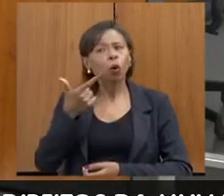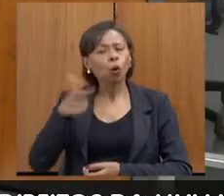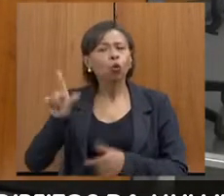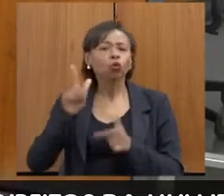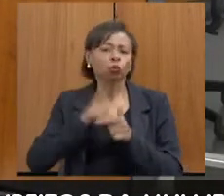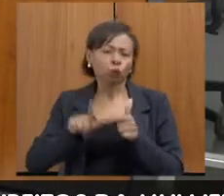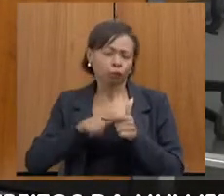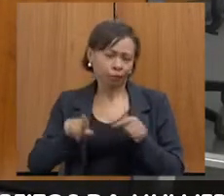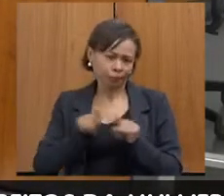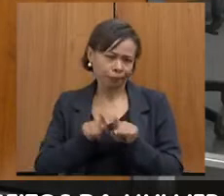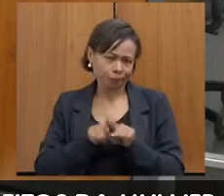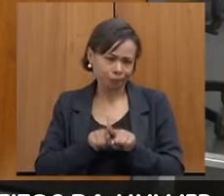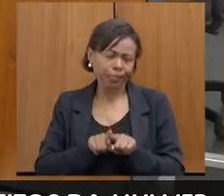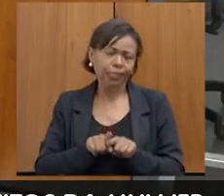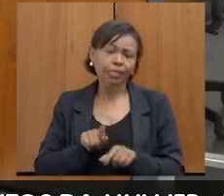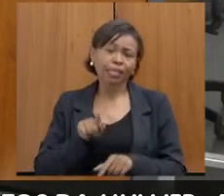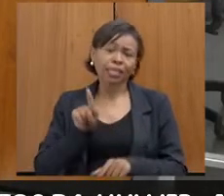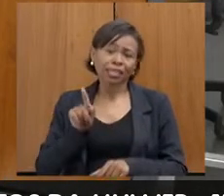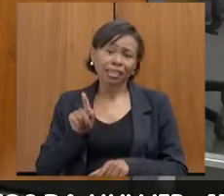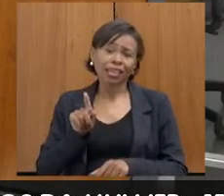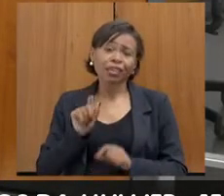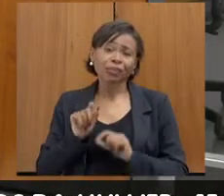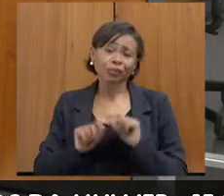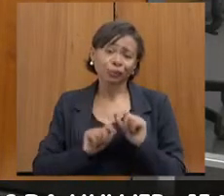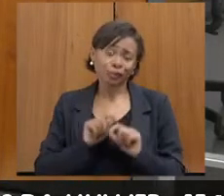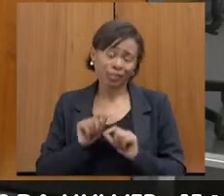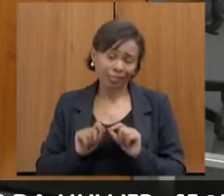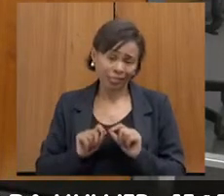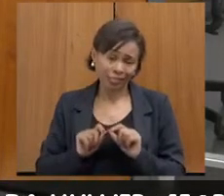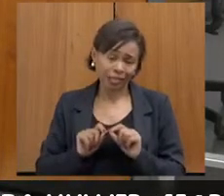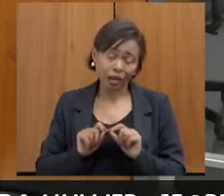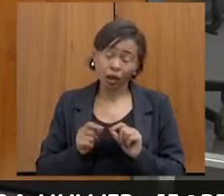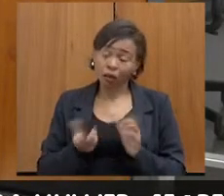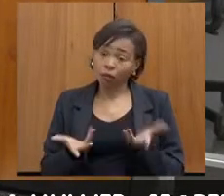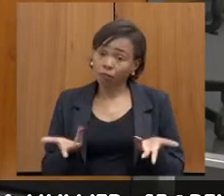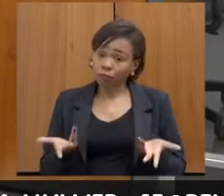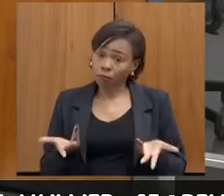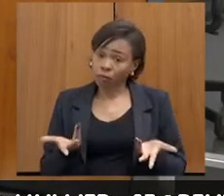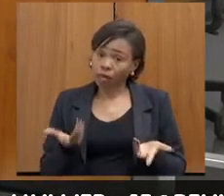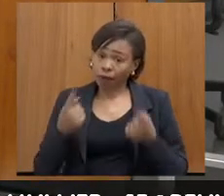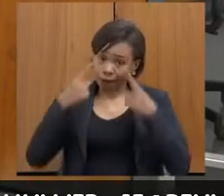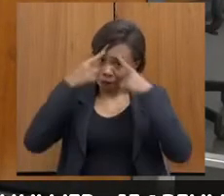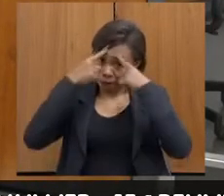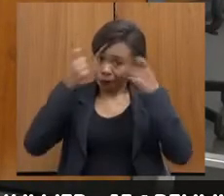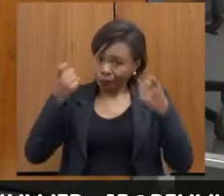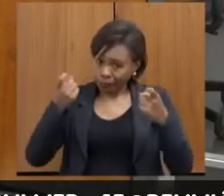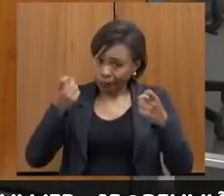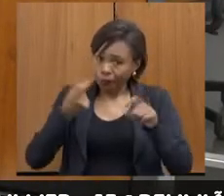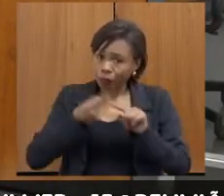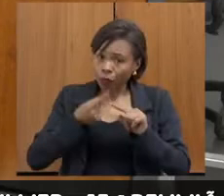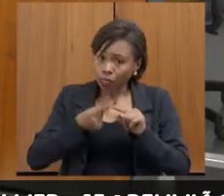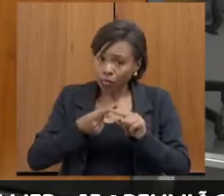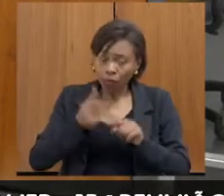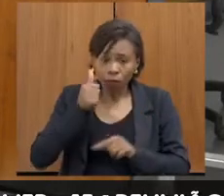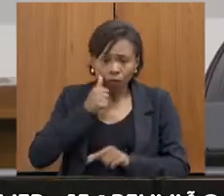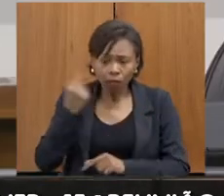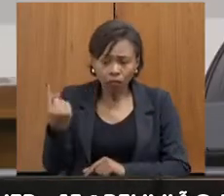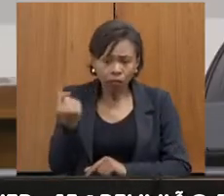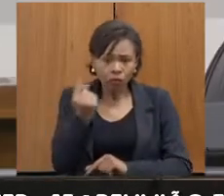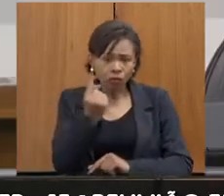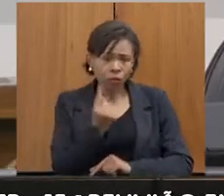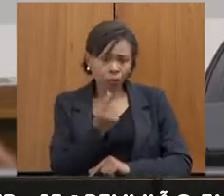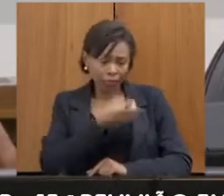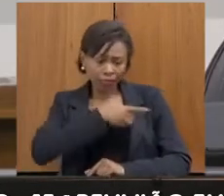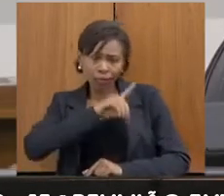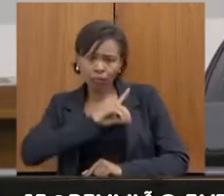que acho que toda a Deano tem é o ciclo de violência, não é confortável para a mulher ir para uma delegacia, seja o melhor acolhimento do mundo que